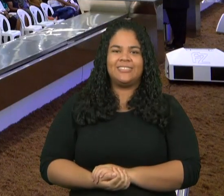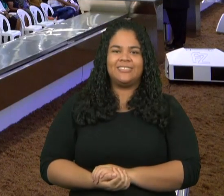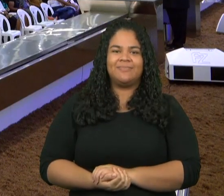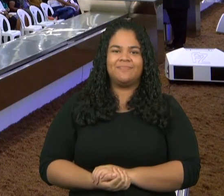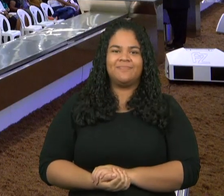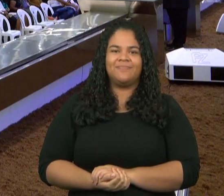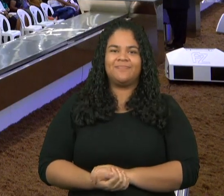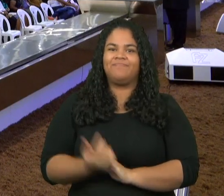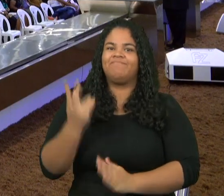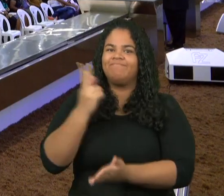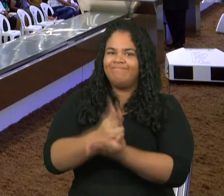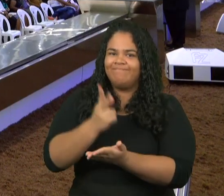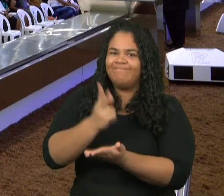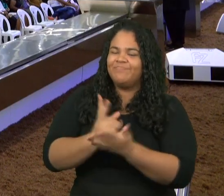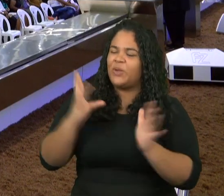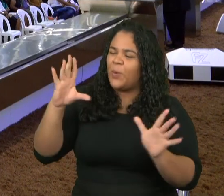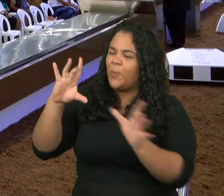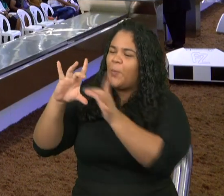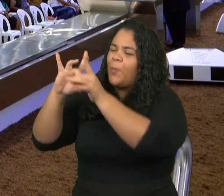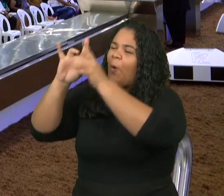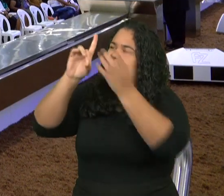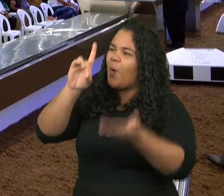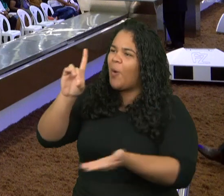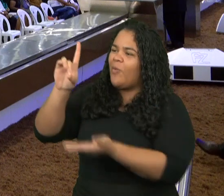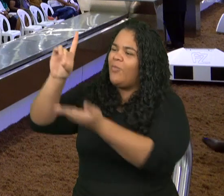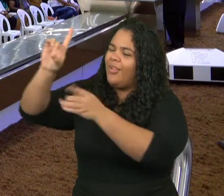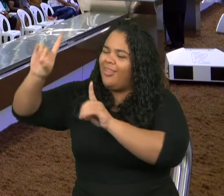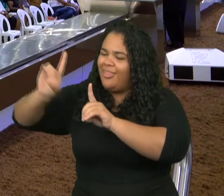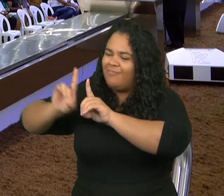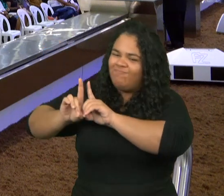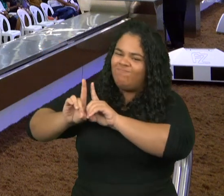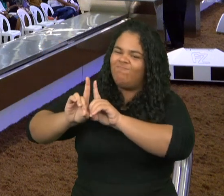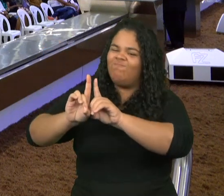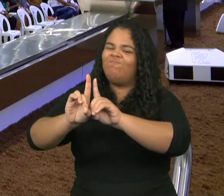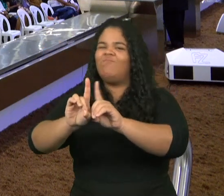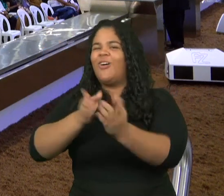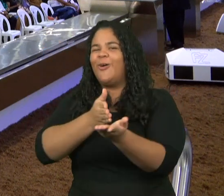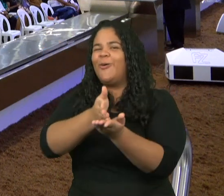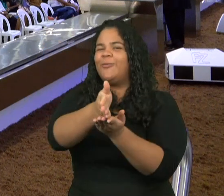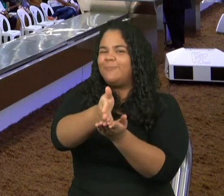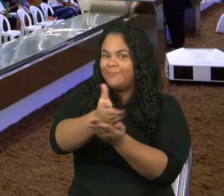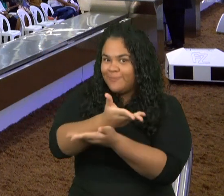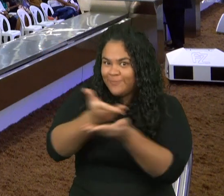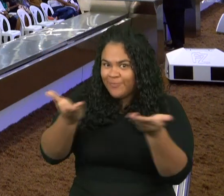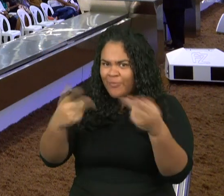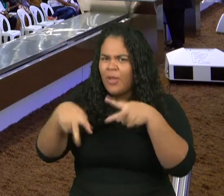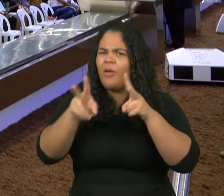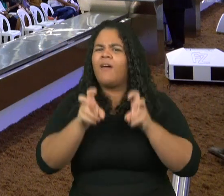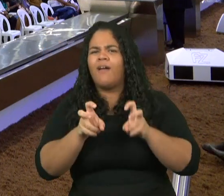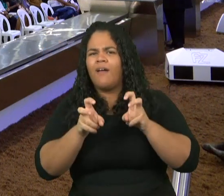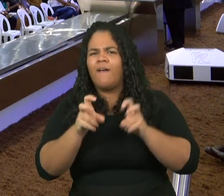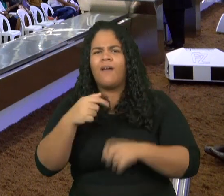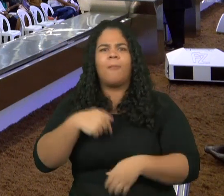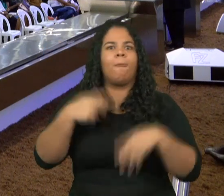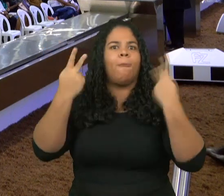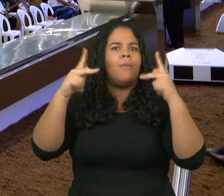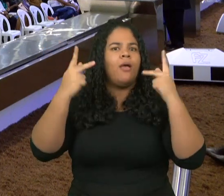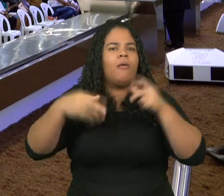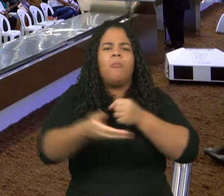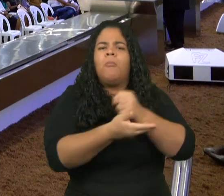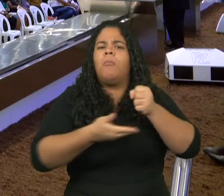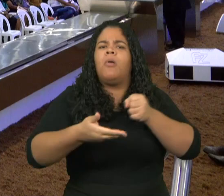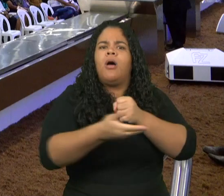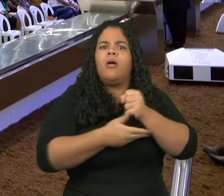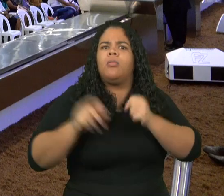em comunhão andando com Deus não é isso vocês viram que o que eu falei está na palavra